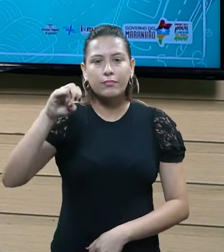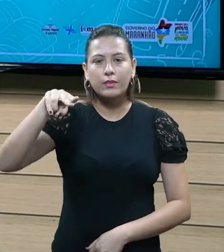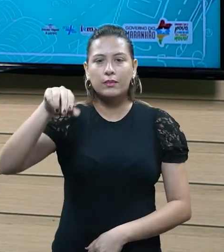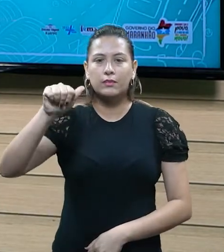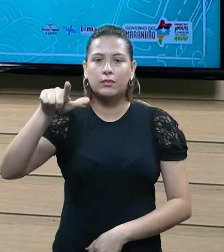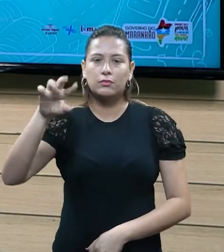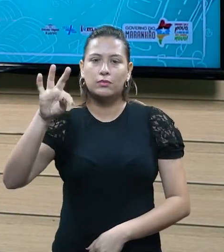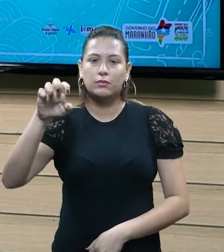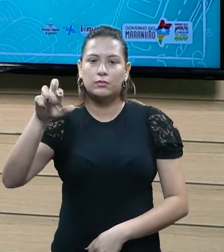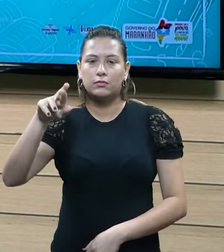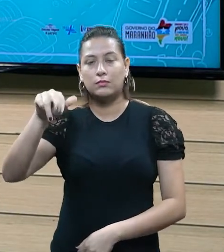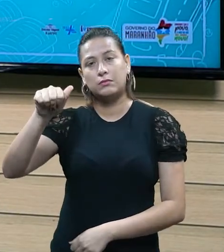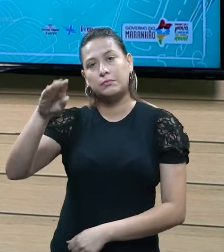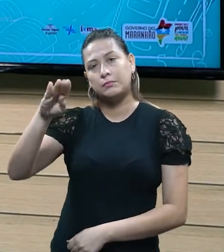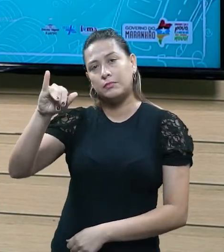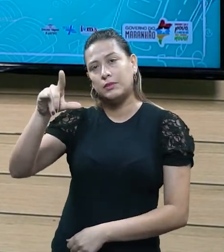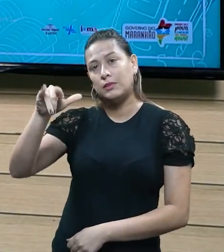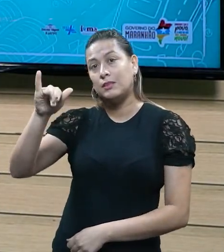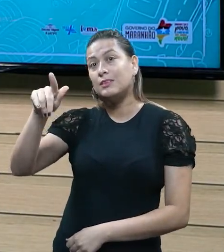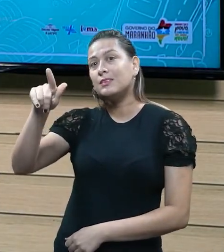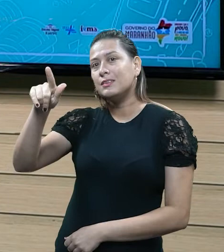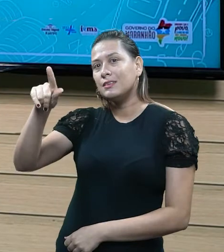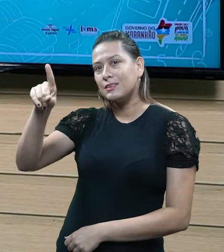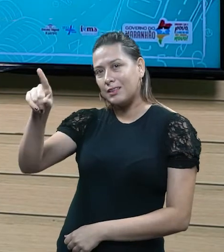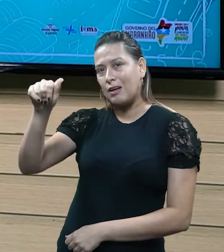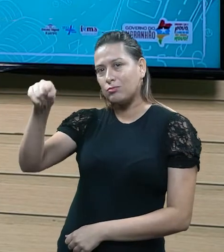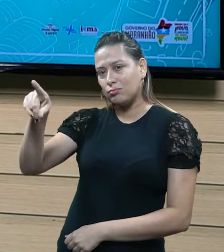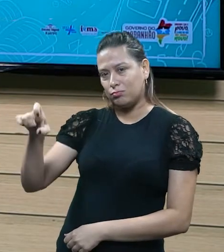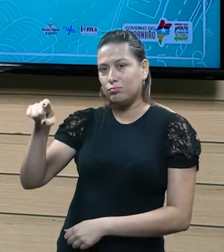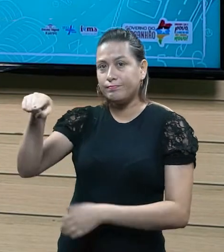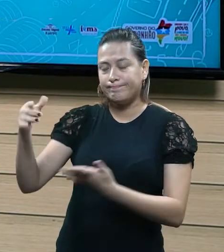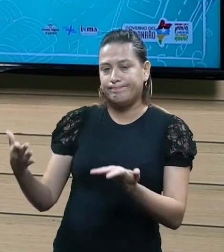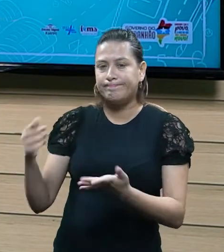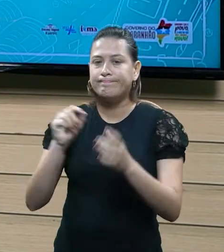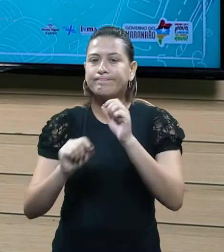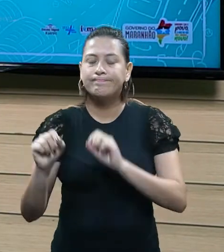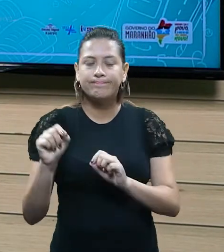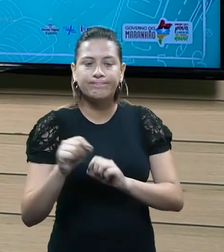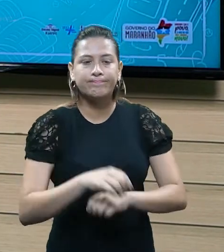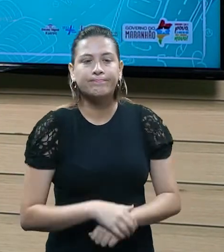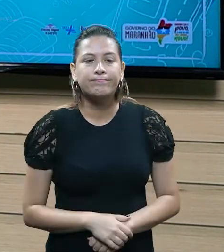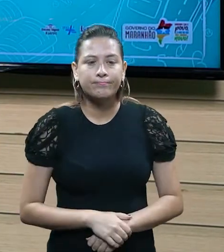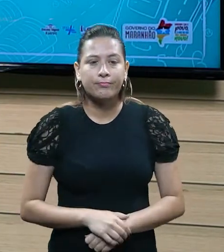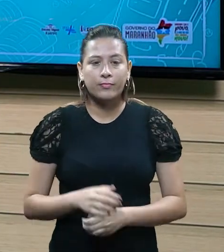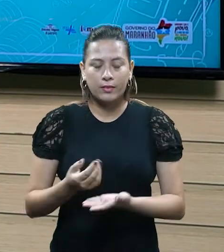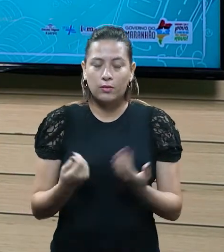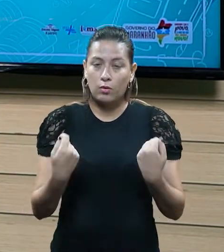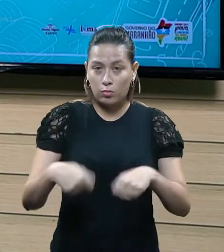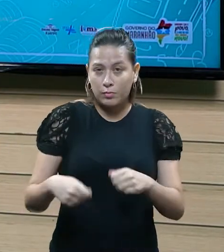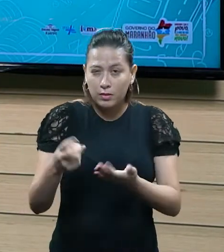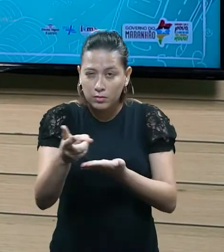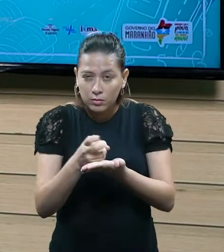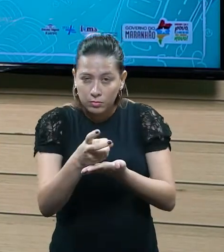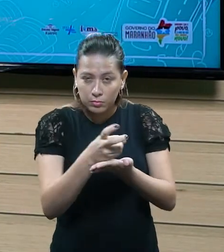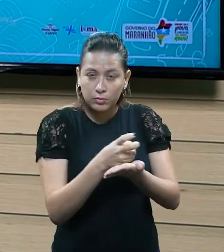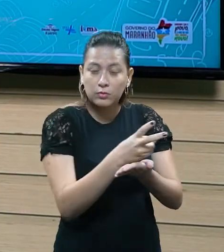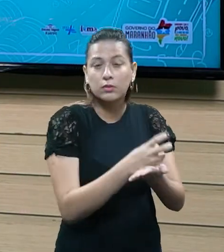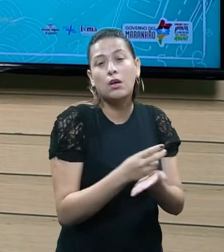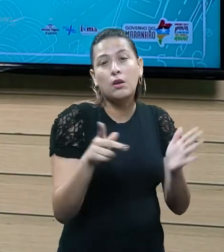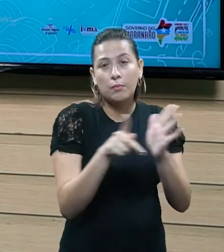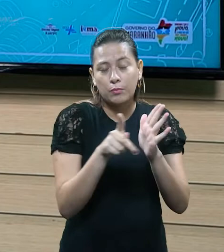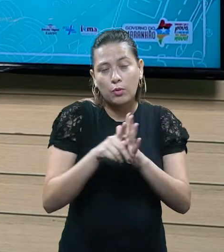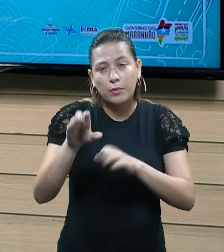inalterabilidade, né, da competência tributária. Aquela competência tributária instituída lá pela